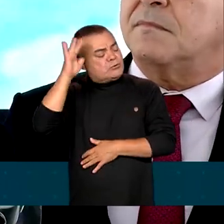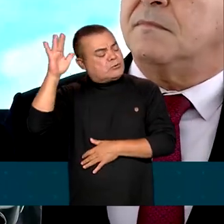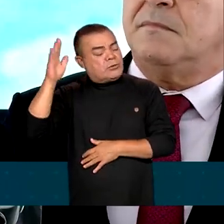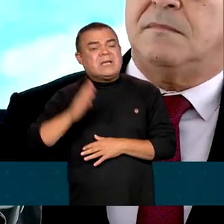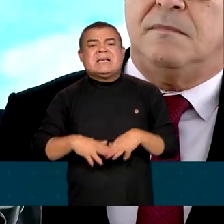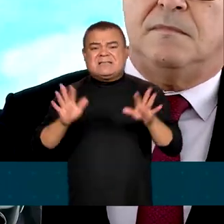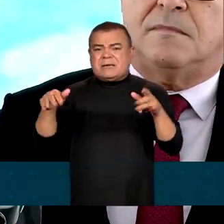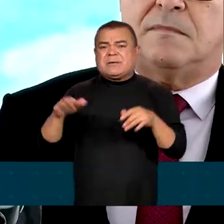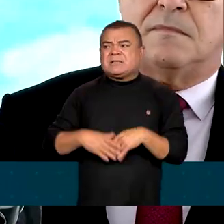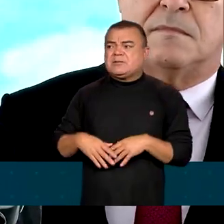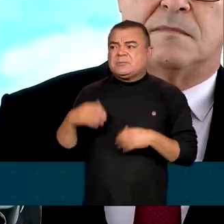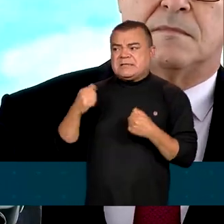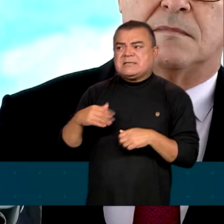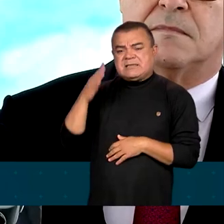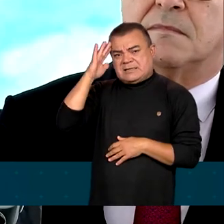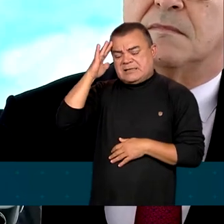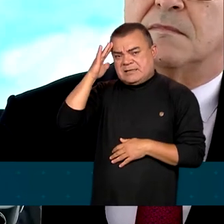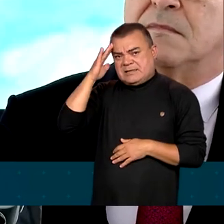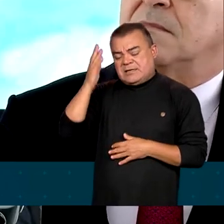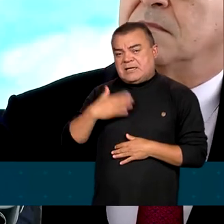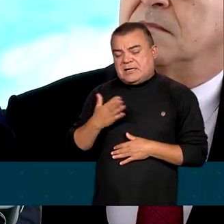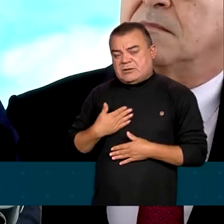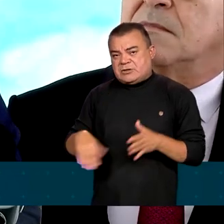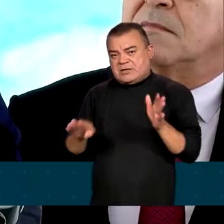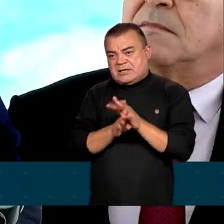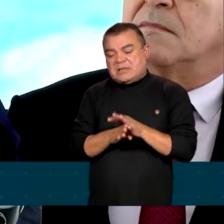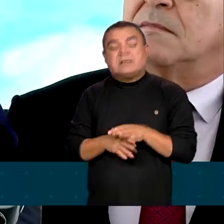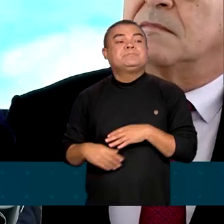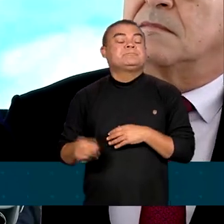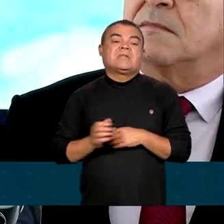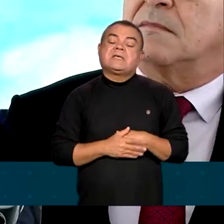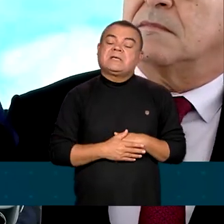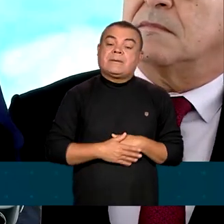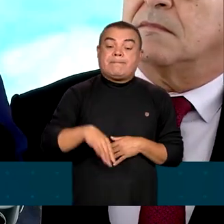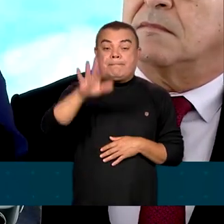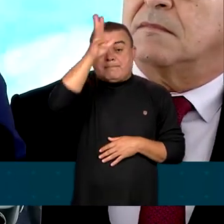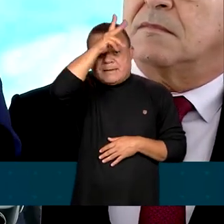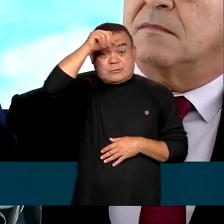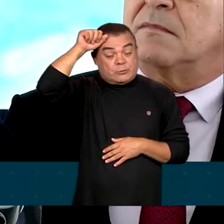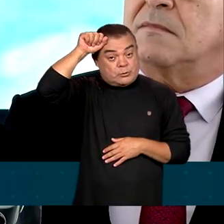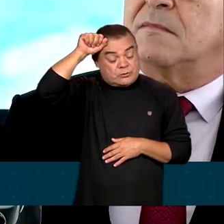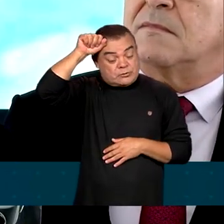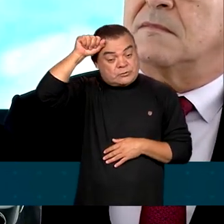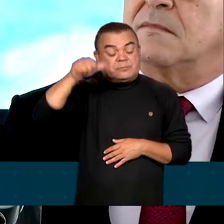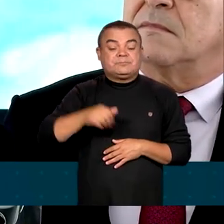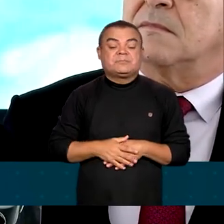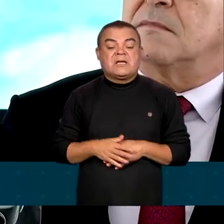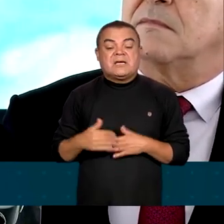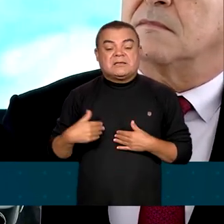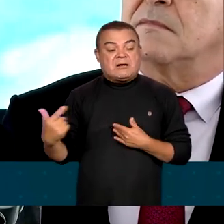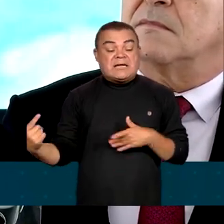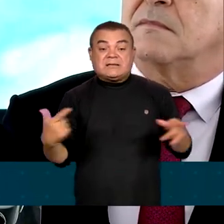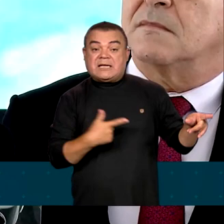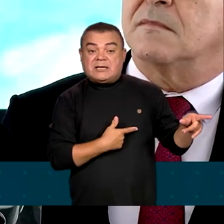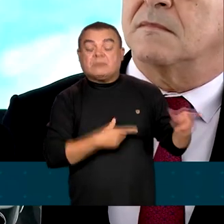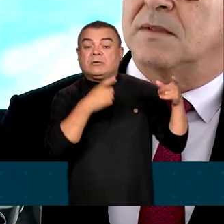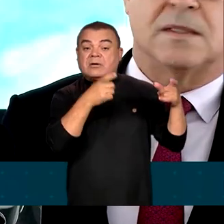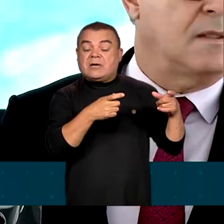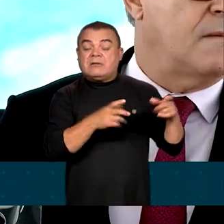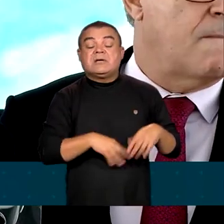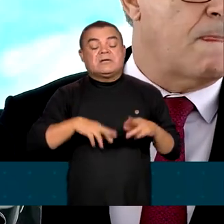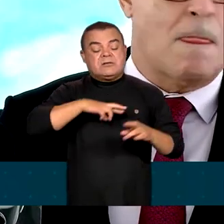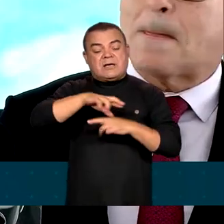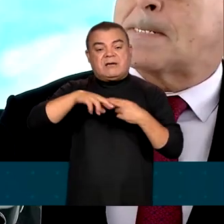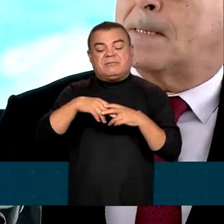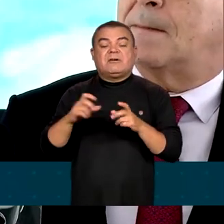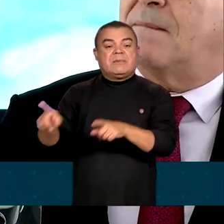entender sobre isso? Eu cheguei em Mato Grosso há quase 40 anos atrás, em um município que era um assentamento de reforma agrária. Eu sei o